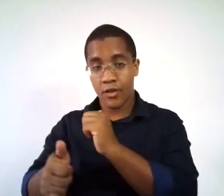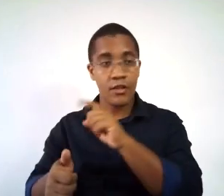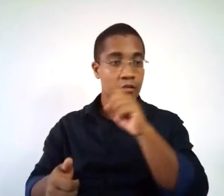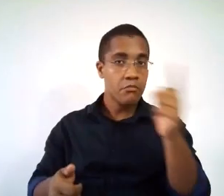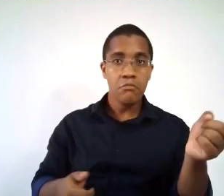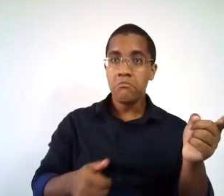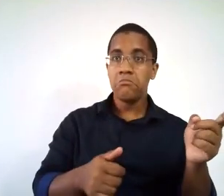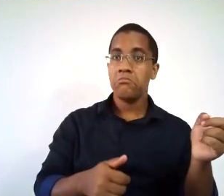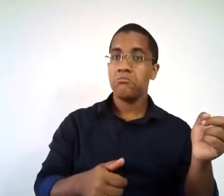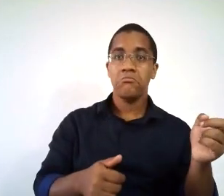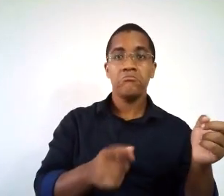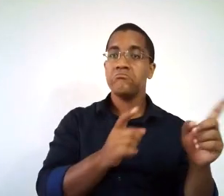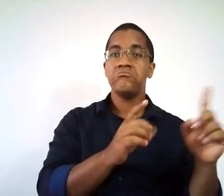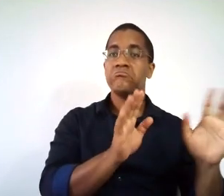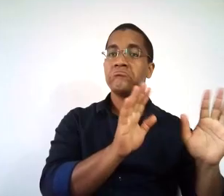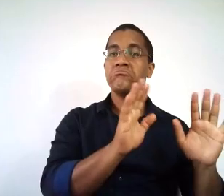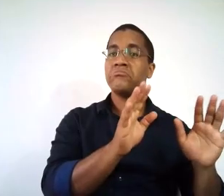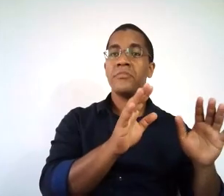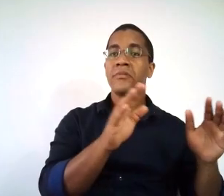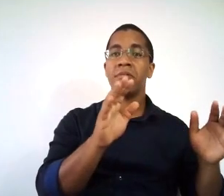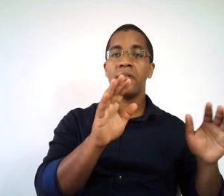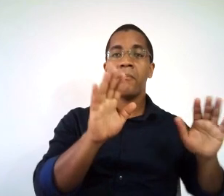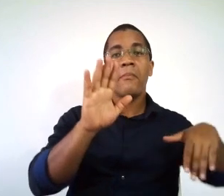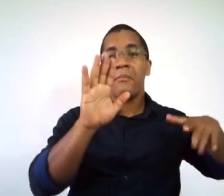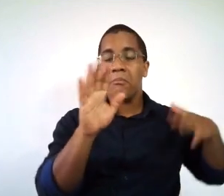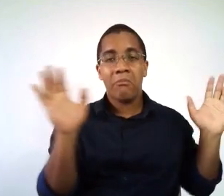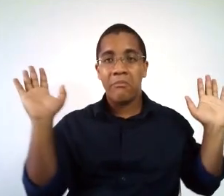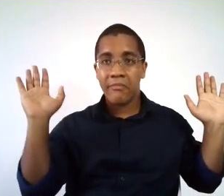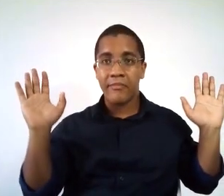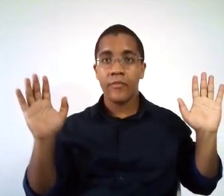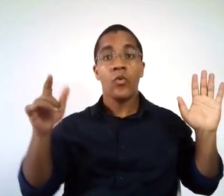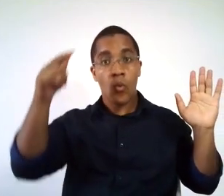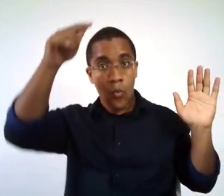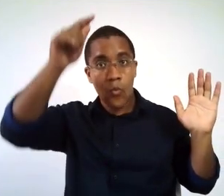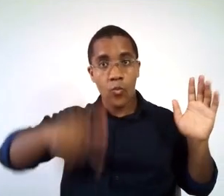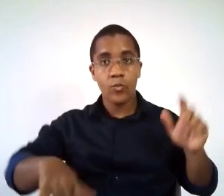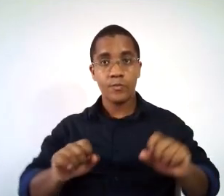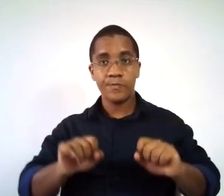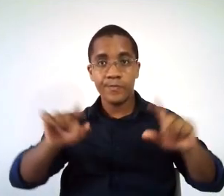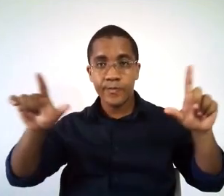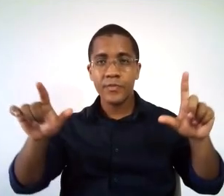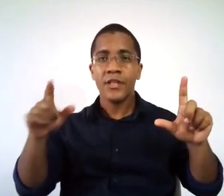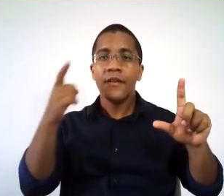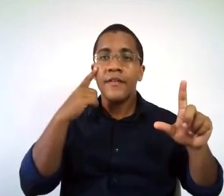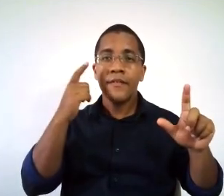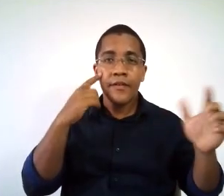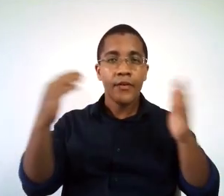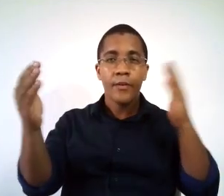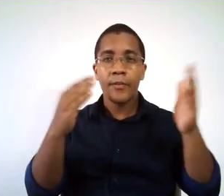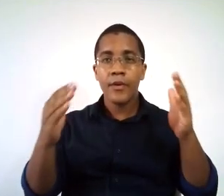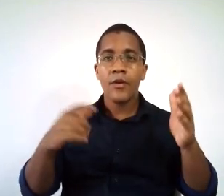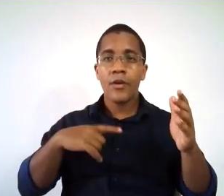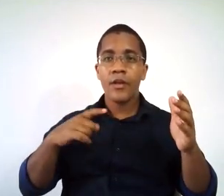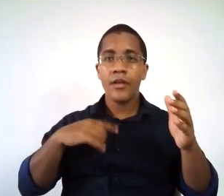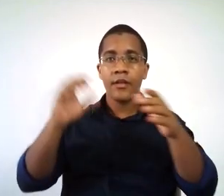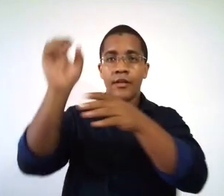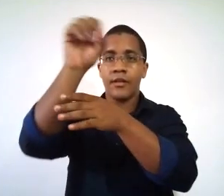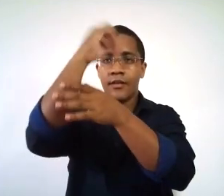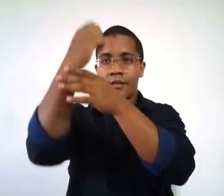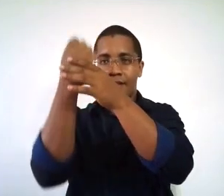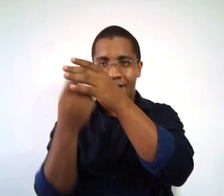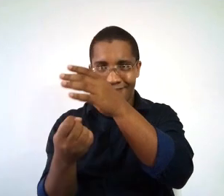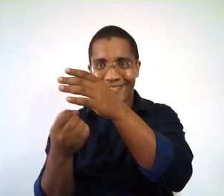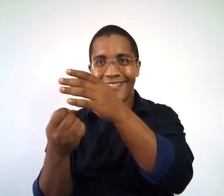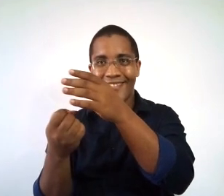Então, nesse próximo slide, vocês vão ter também mais duas figuras comparativas, né? Que seria